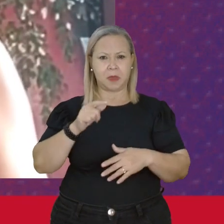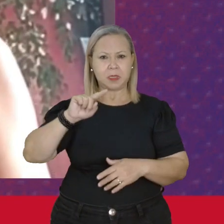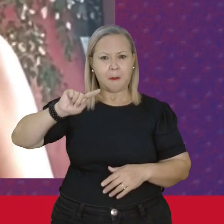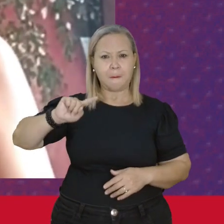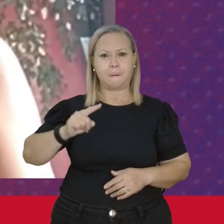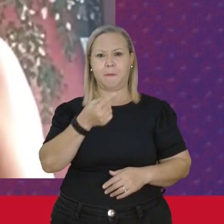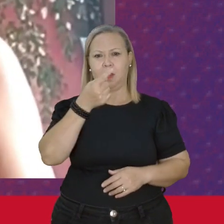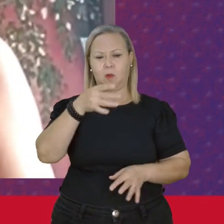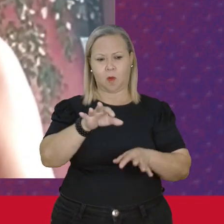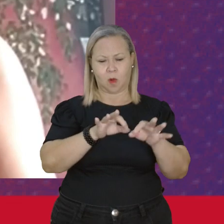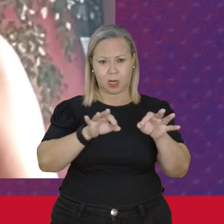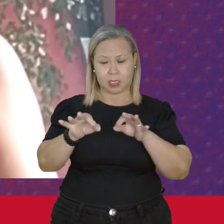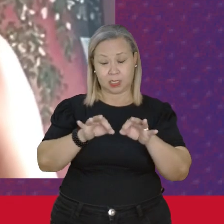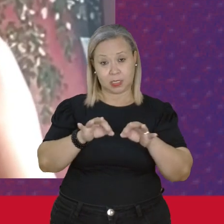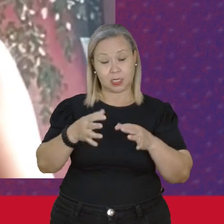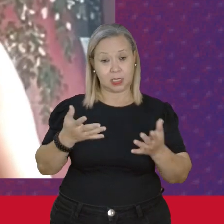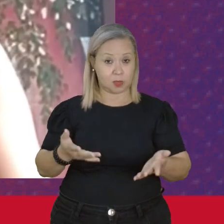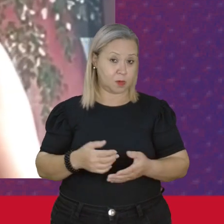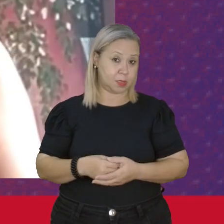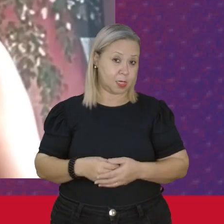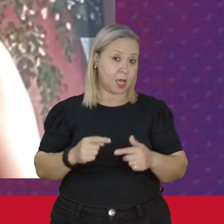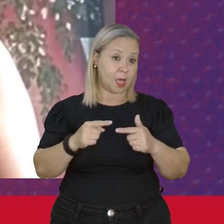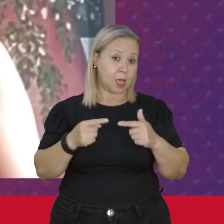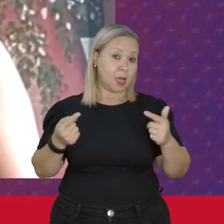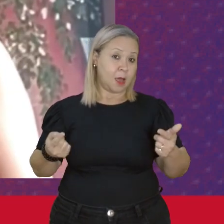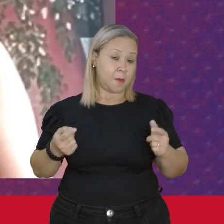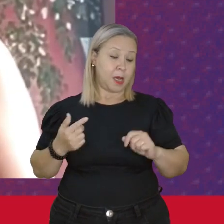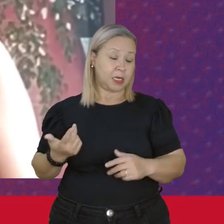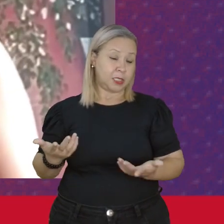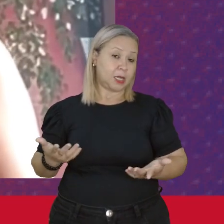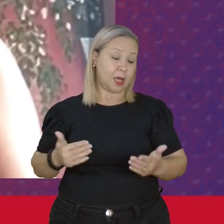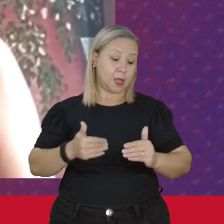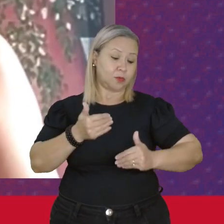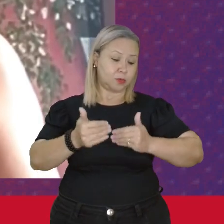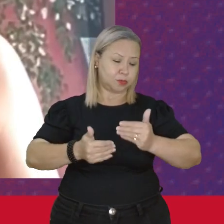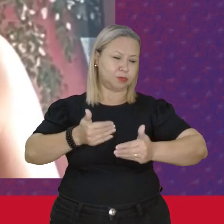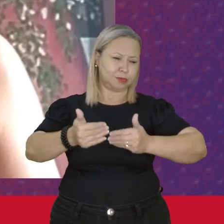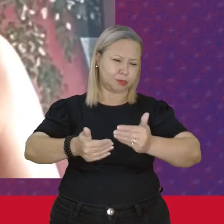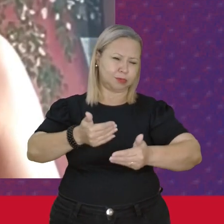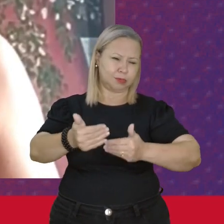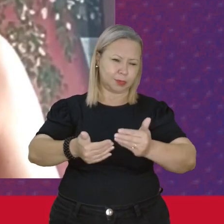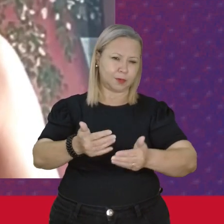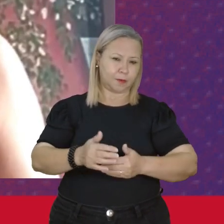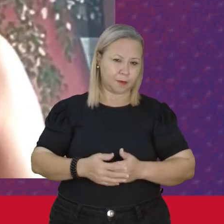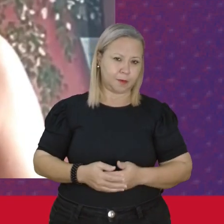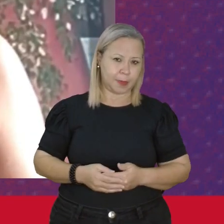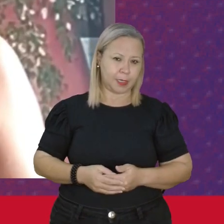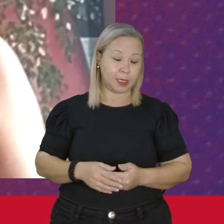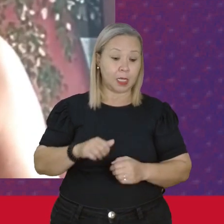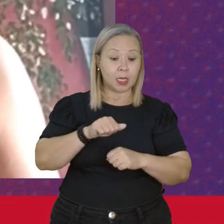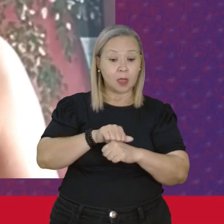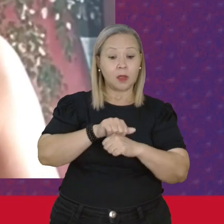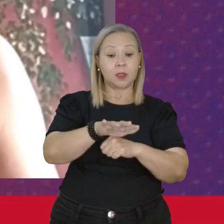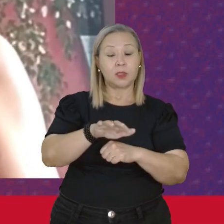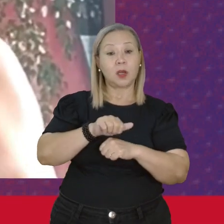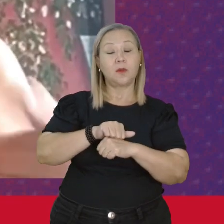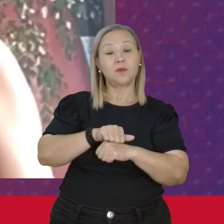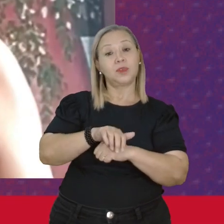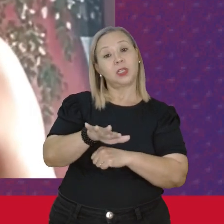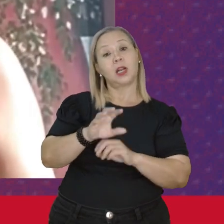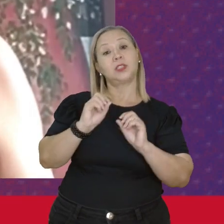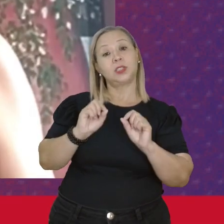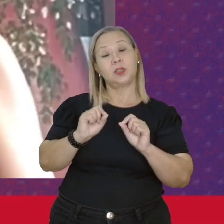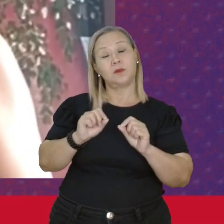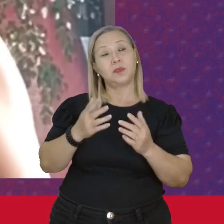Só de Organizações De mulheres Mas isso Já é um avanço Significativo Para quem De alguma forma Estava relegado A